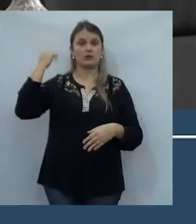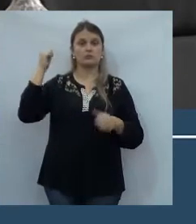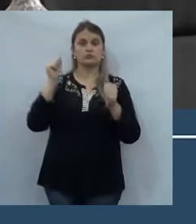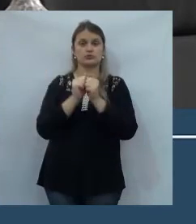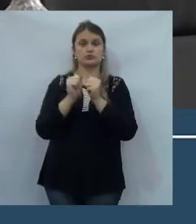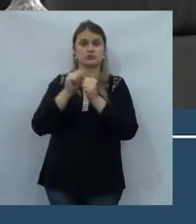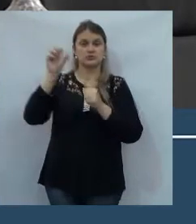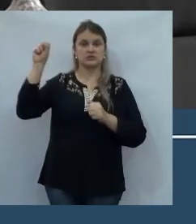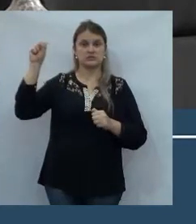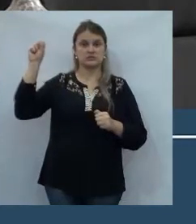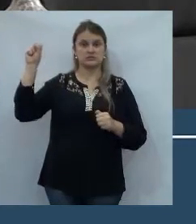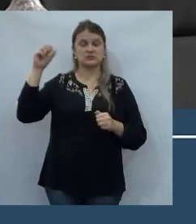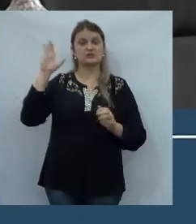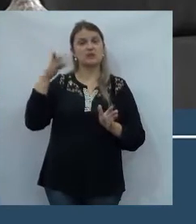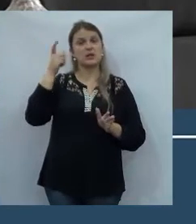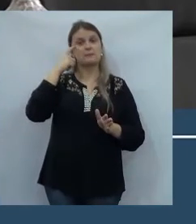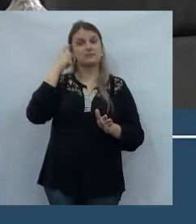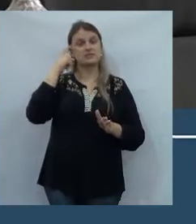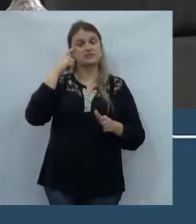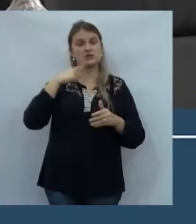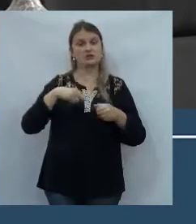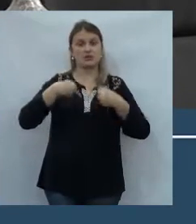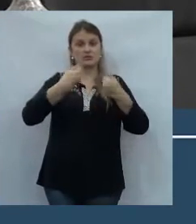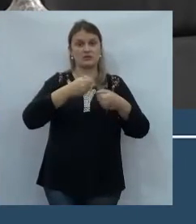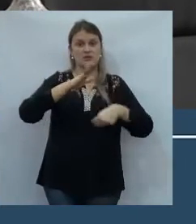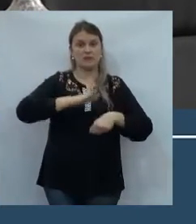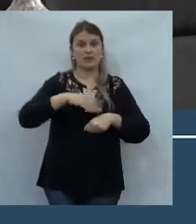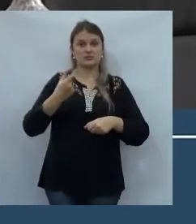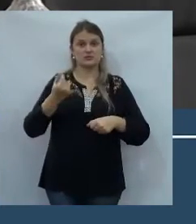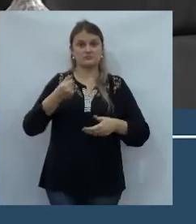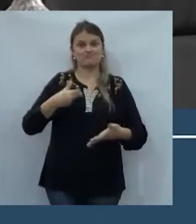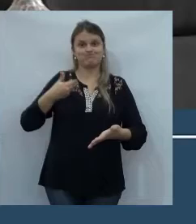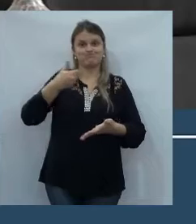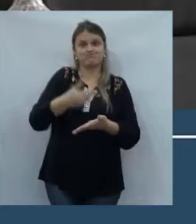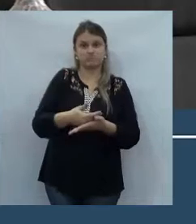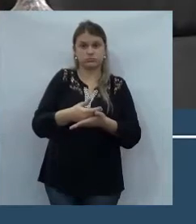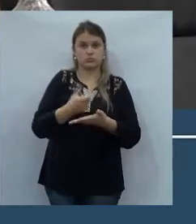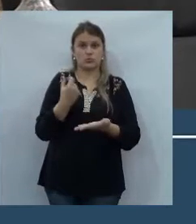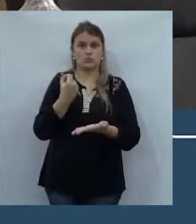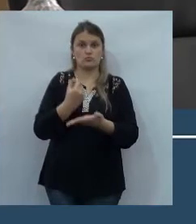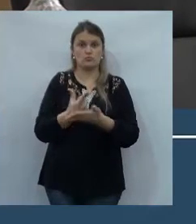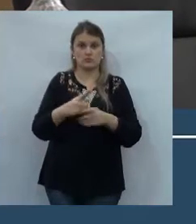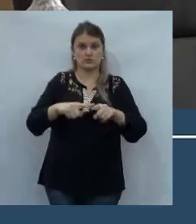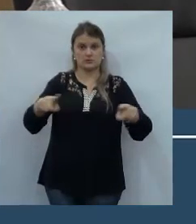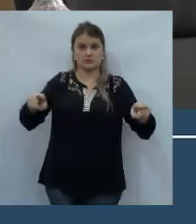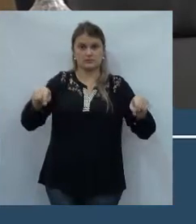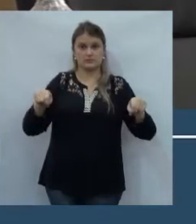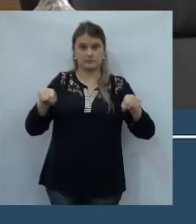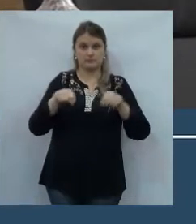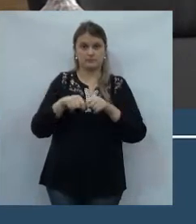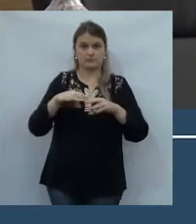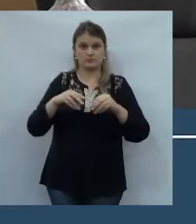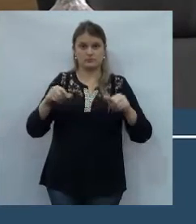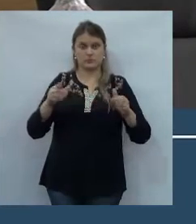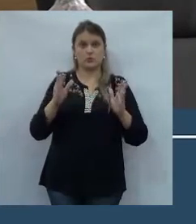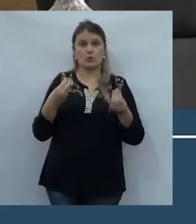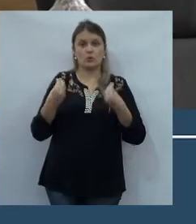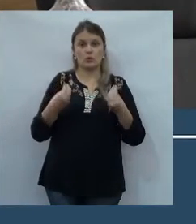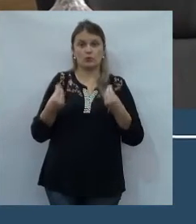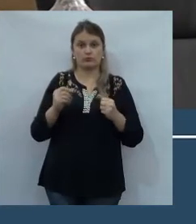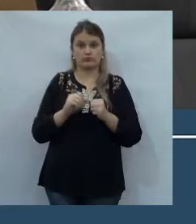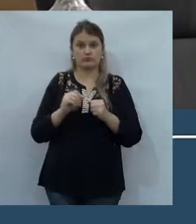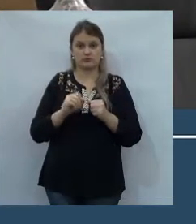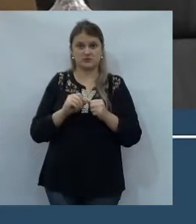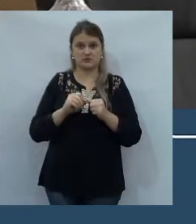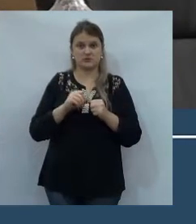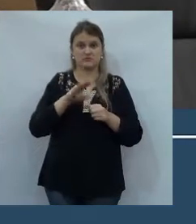devíamos ter repassado mais dinheiro para a compra de terrenos que nem foi feito esse lá do São